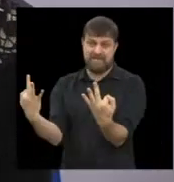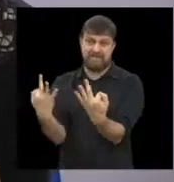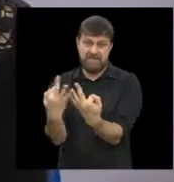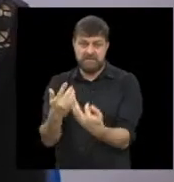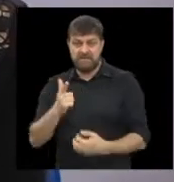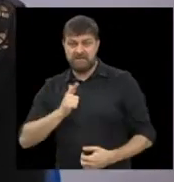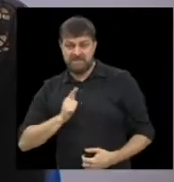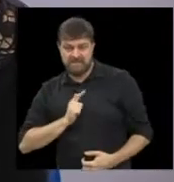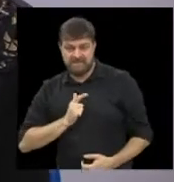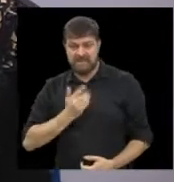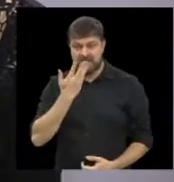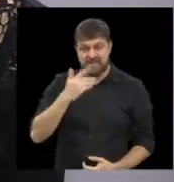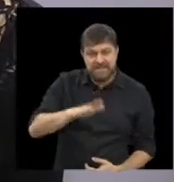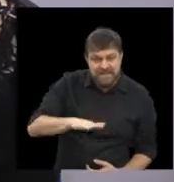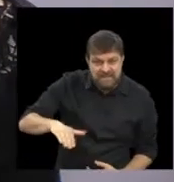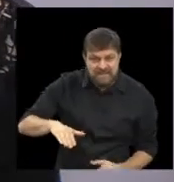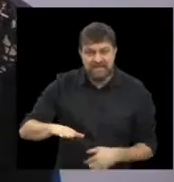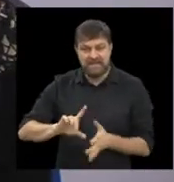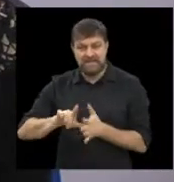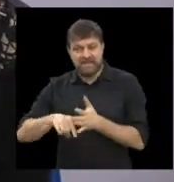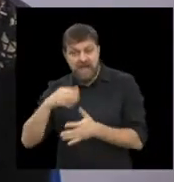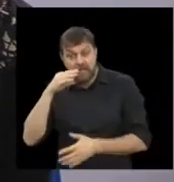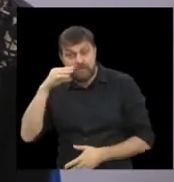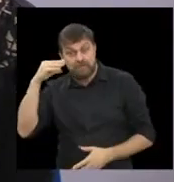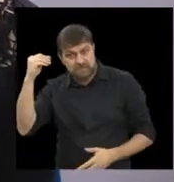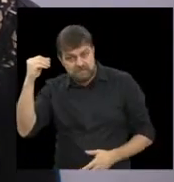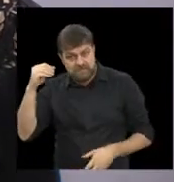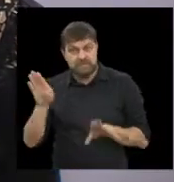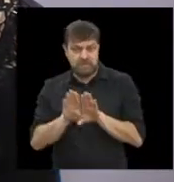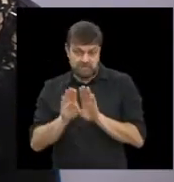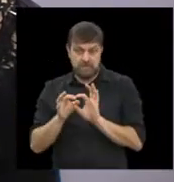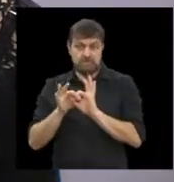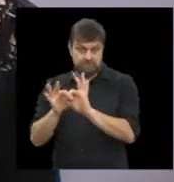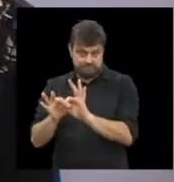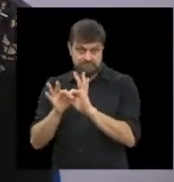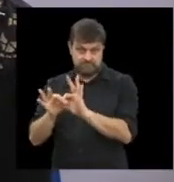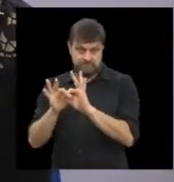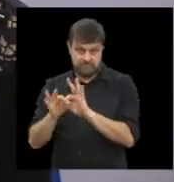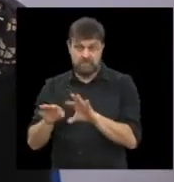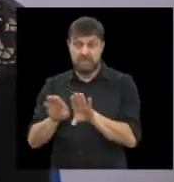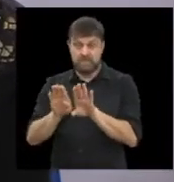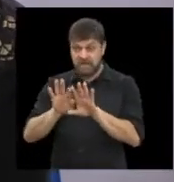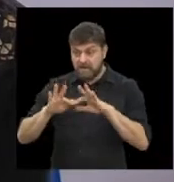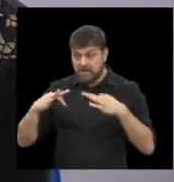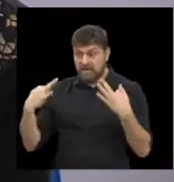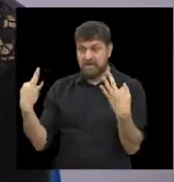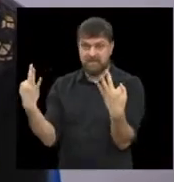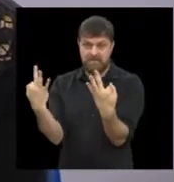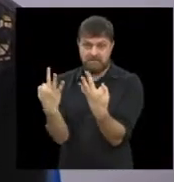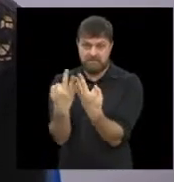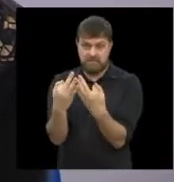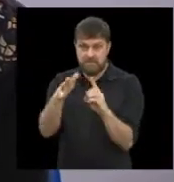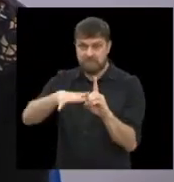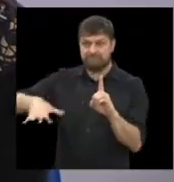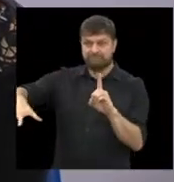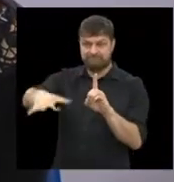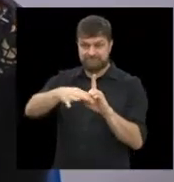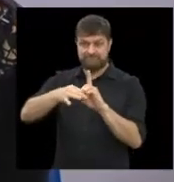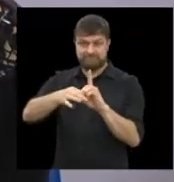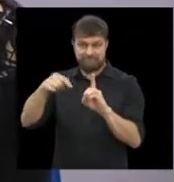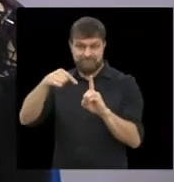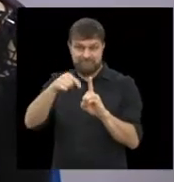Vem a criança, vem o adolescente e até outros familiares que convivem com elas. Então,